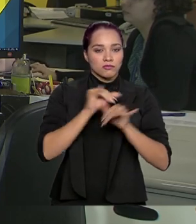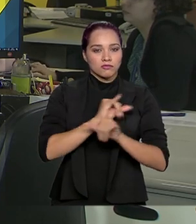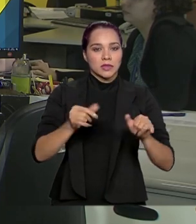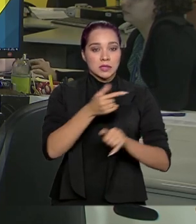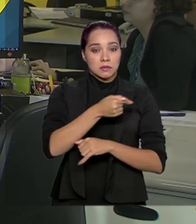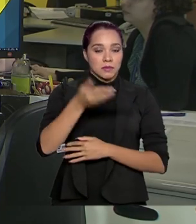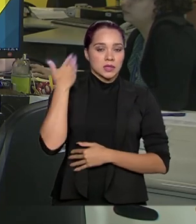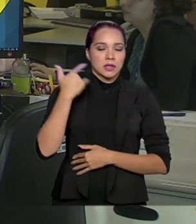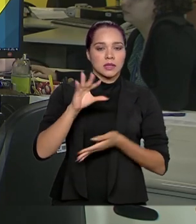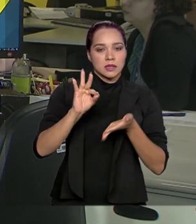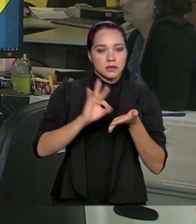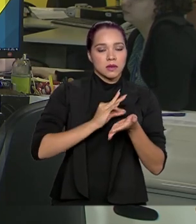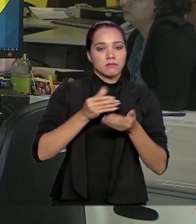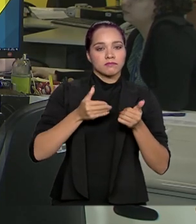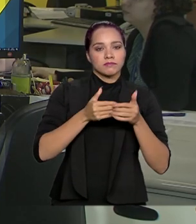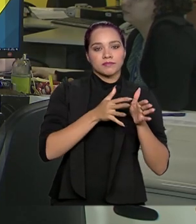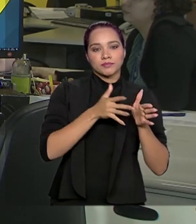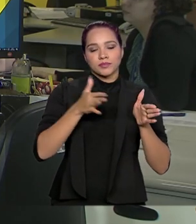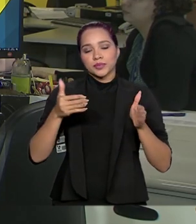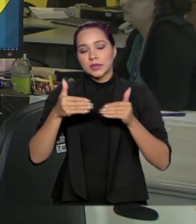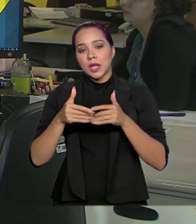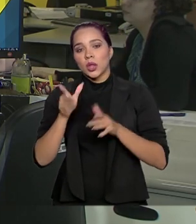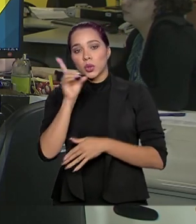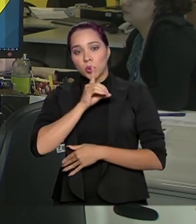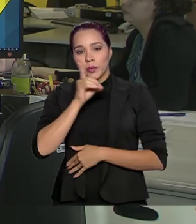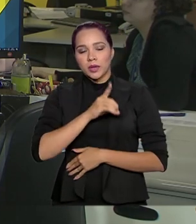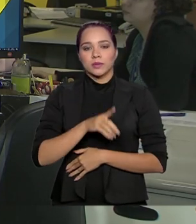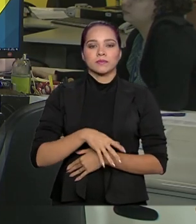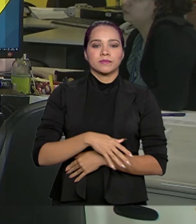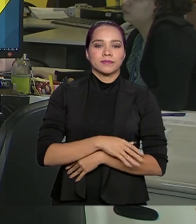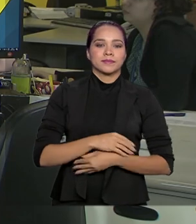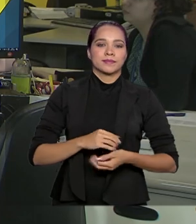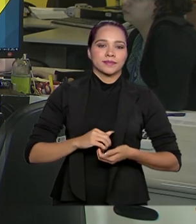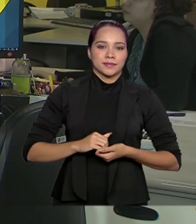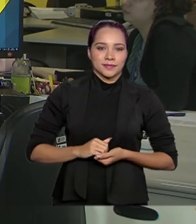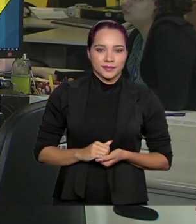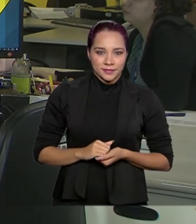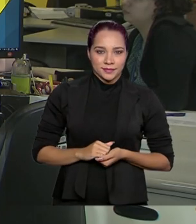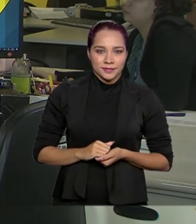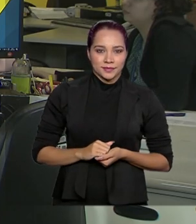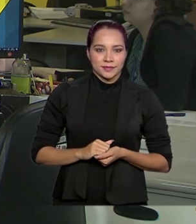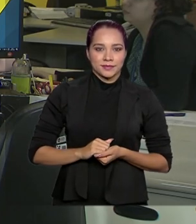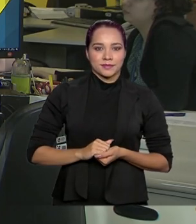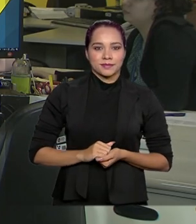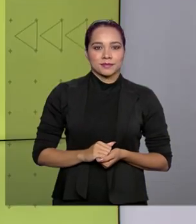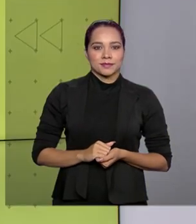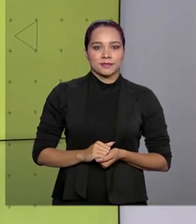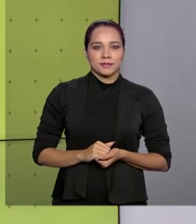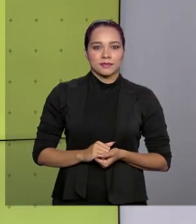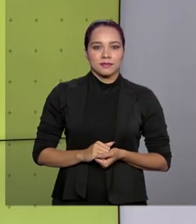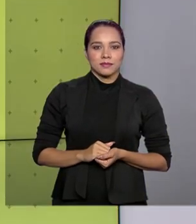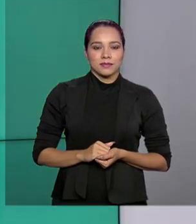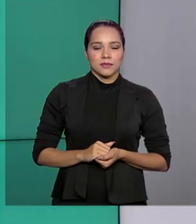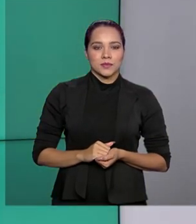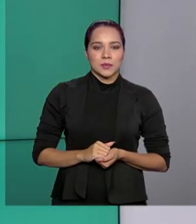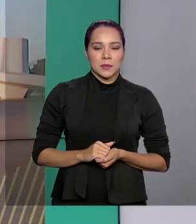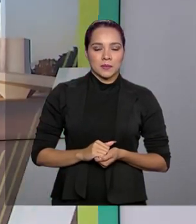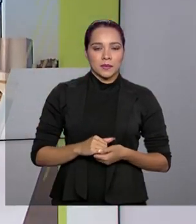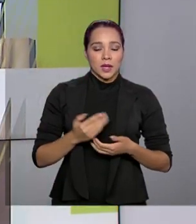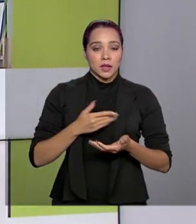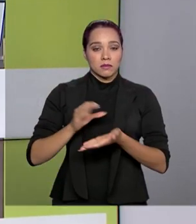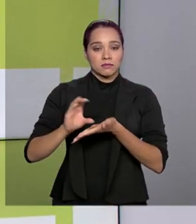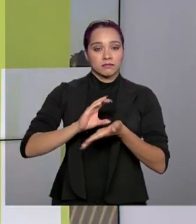ficam abertas até o próximo domingo. Do Rio de Janeiro, Alessandra Lago, para o governo Agora. A